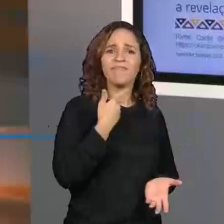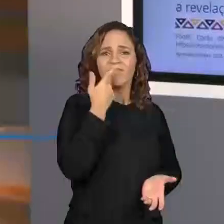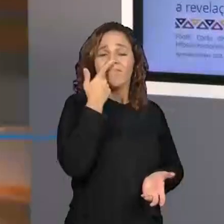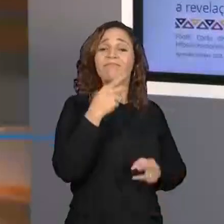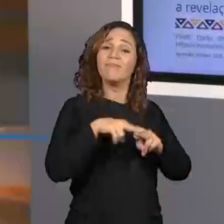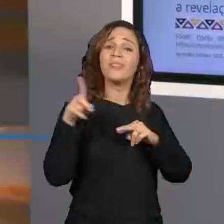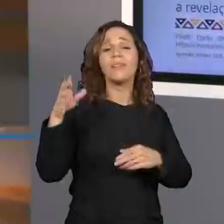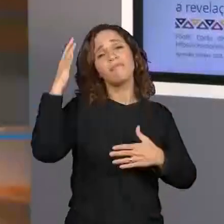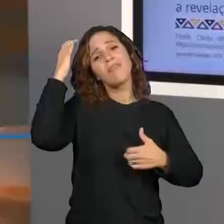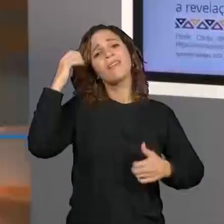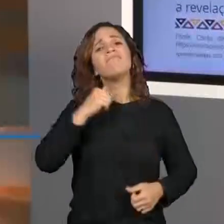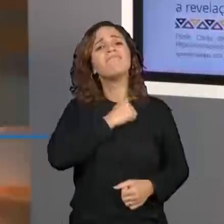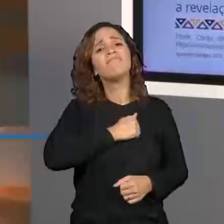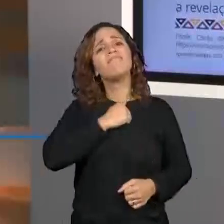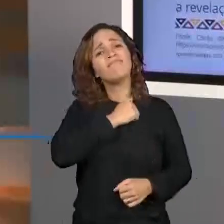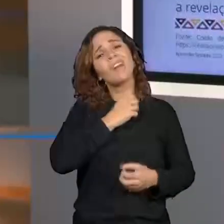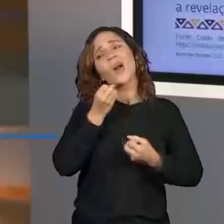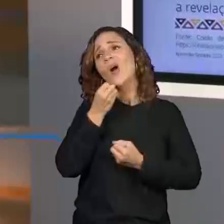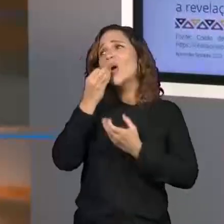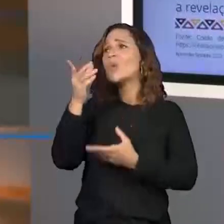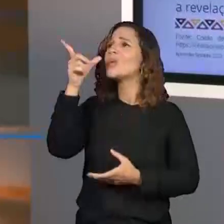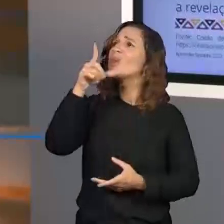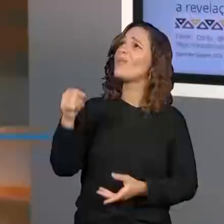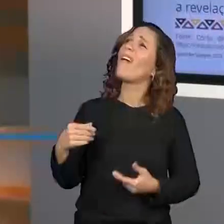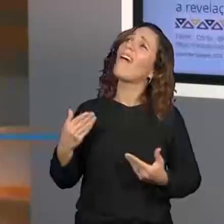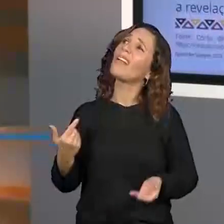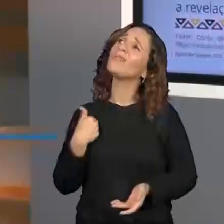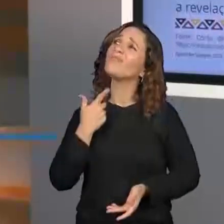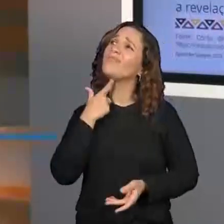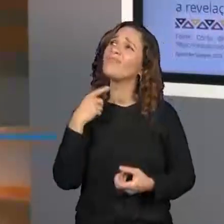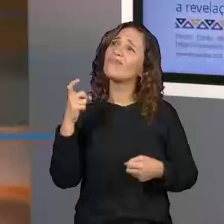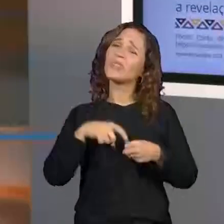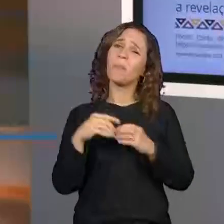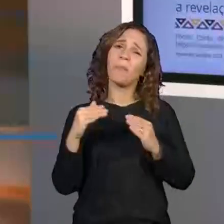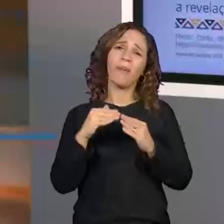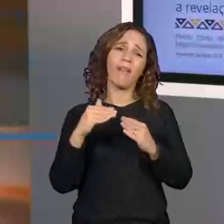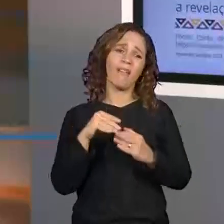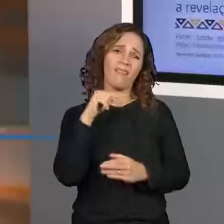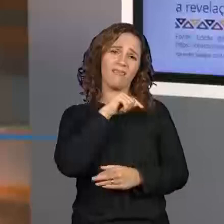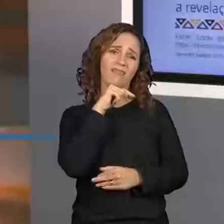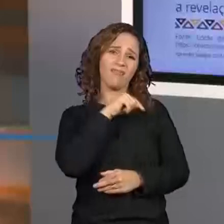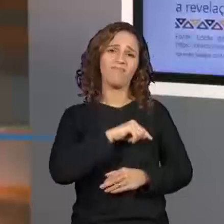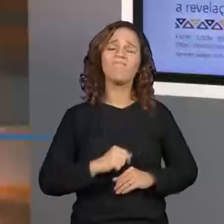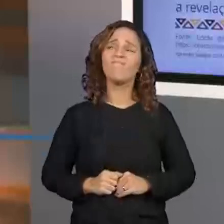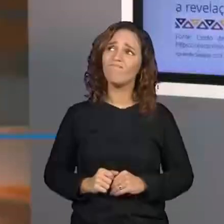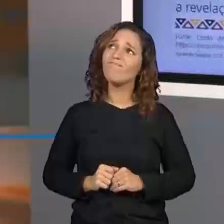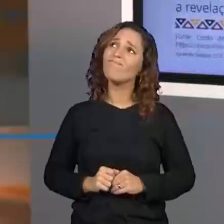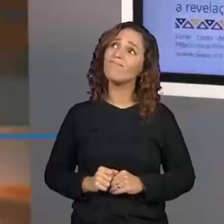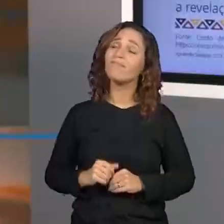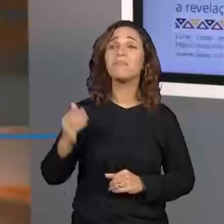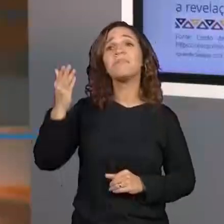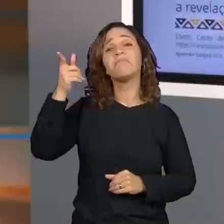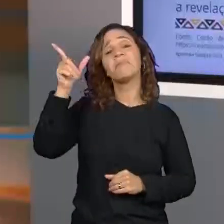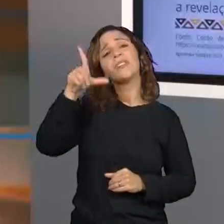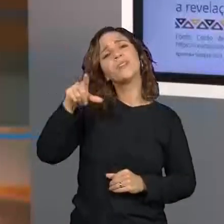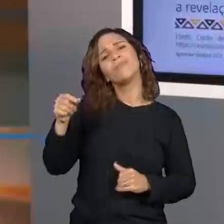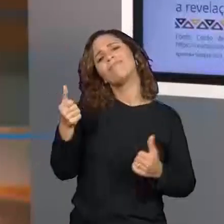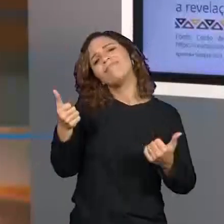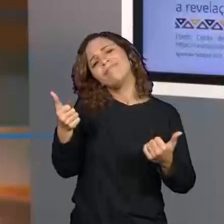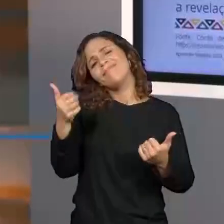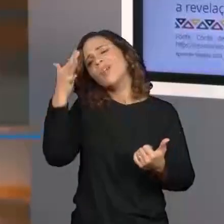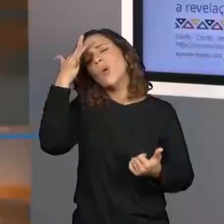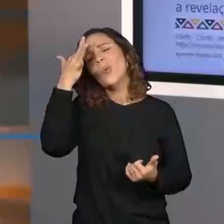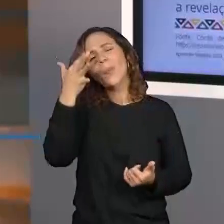sentiu saudade e contou para a amiga Lua que gostariam de voltar à Terra. A amiga Lua, lógico que ela